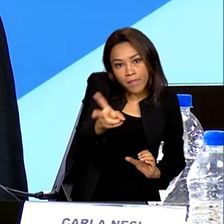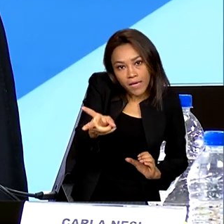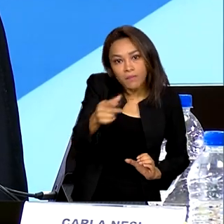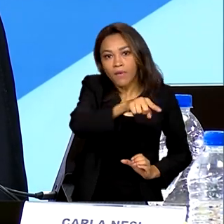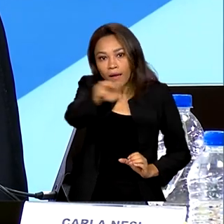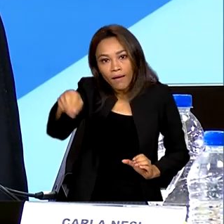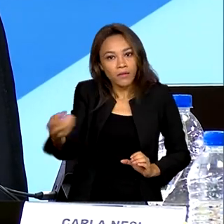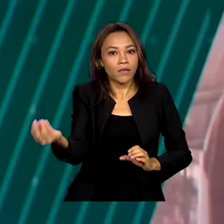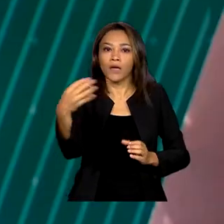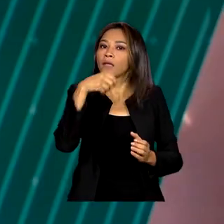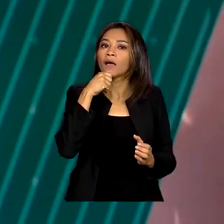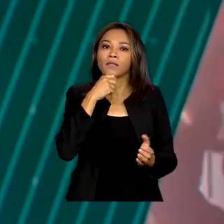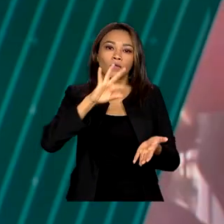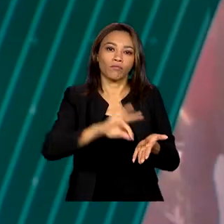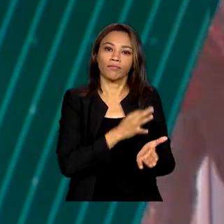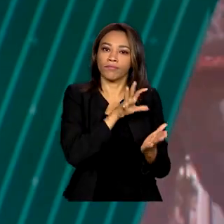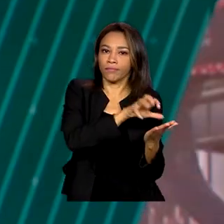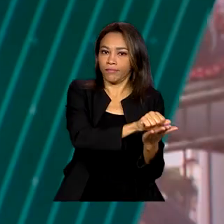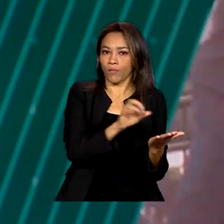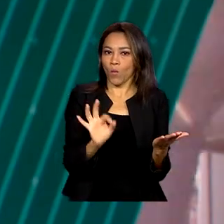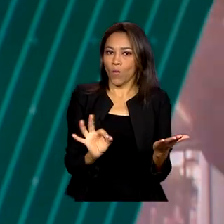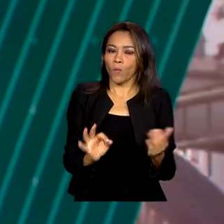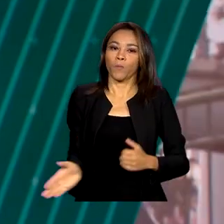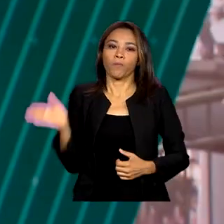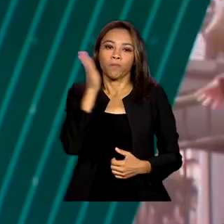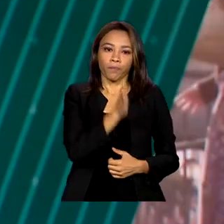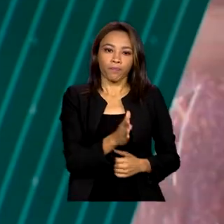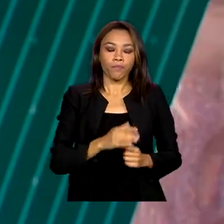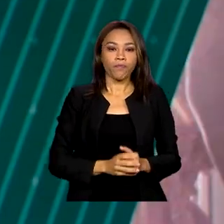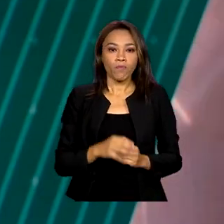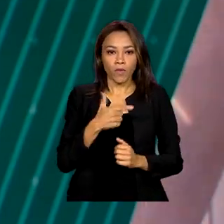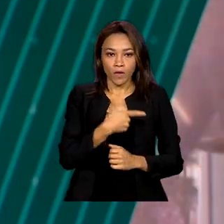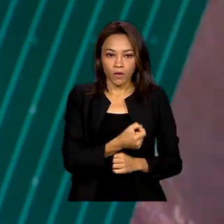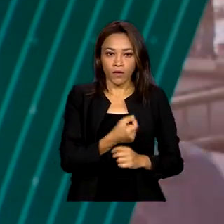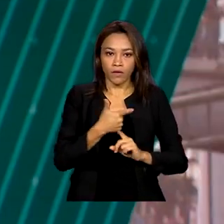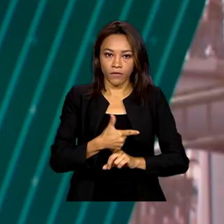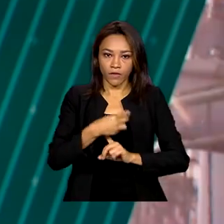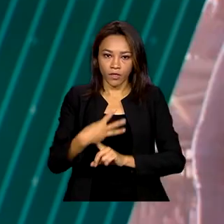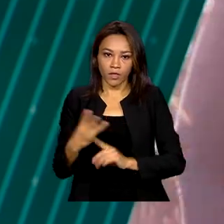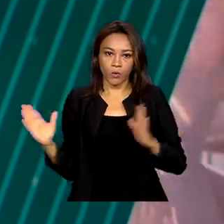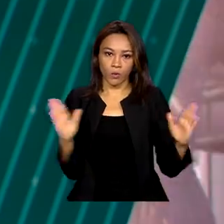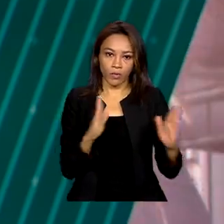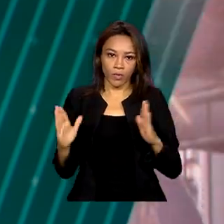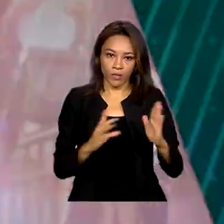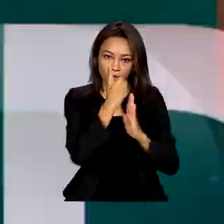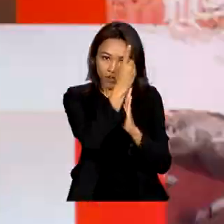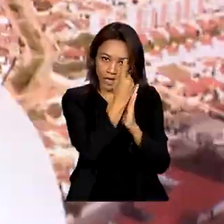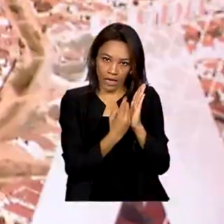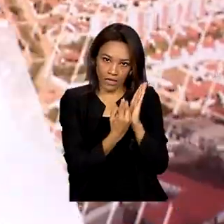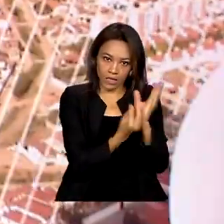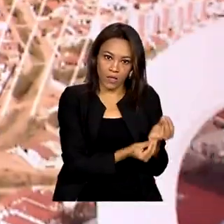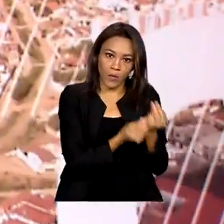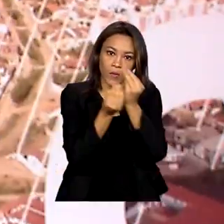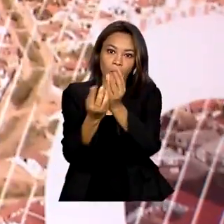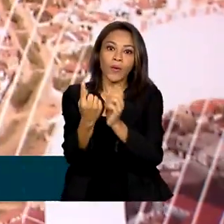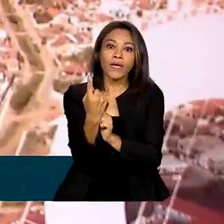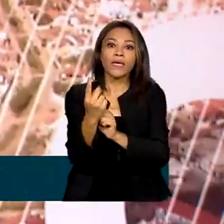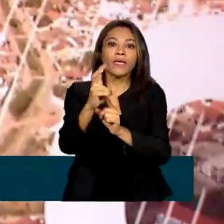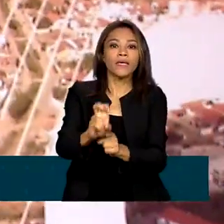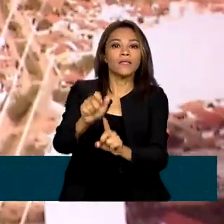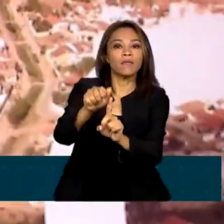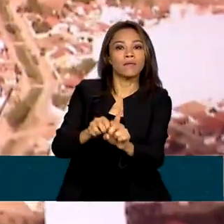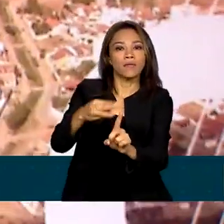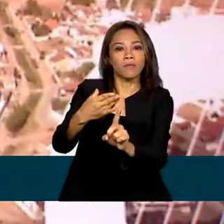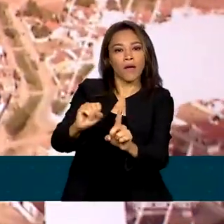na nossa base de dados. Em 2023, o prazo de entrega da Declaração do Imposto de Renda será de 15 de março a